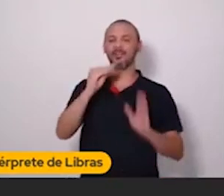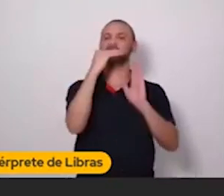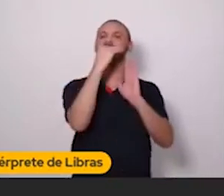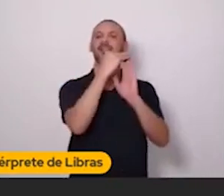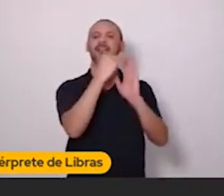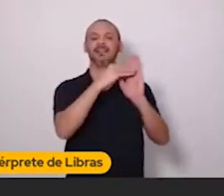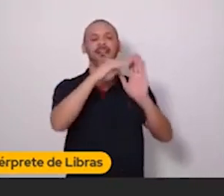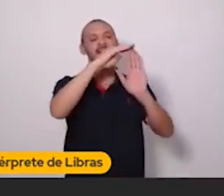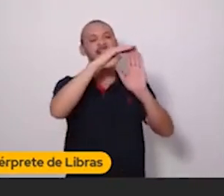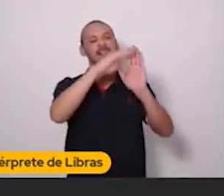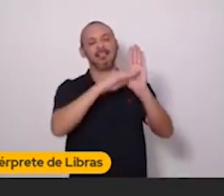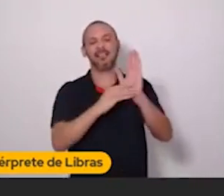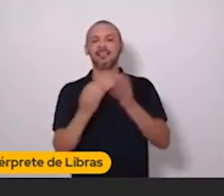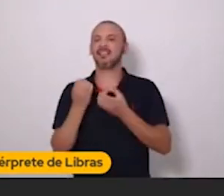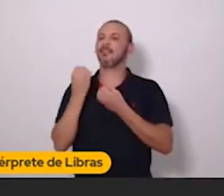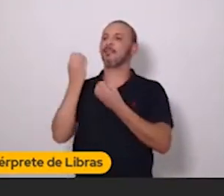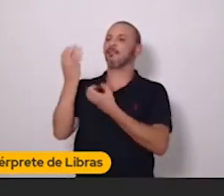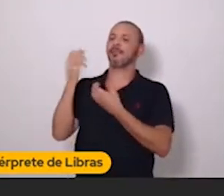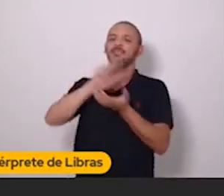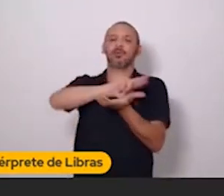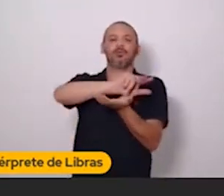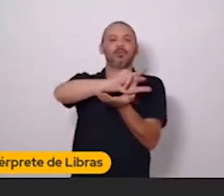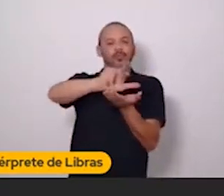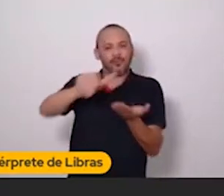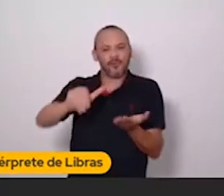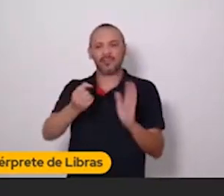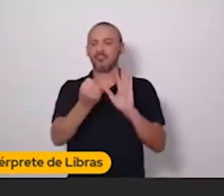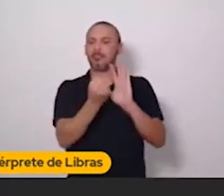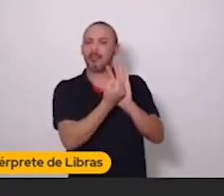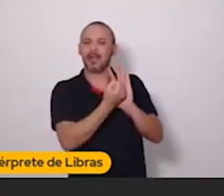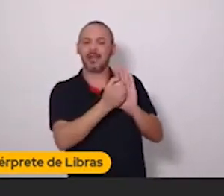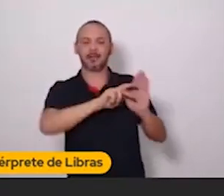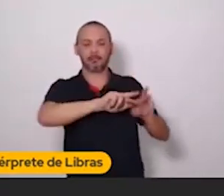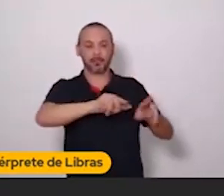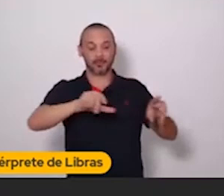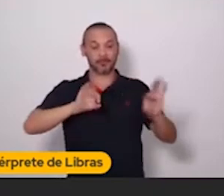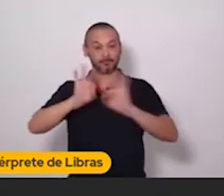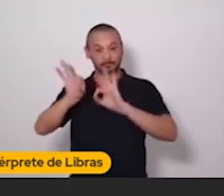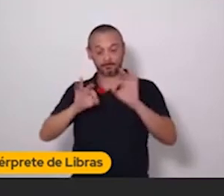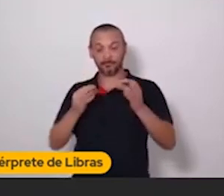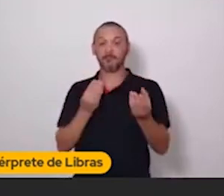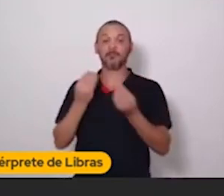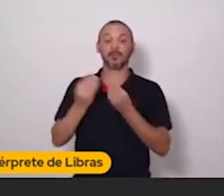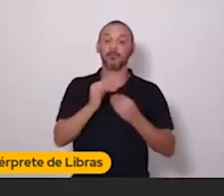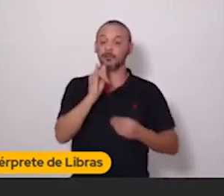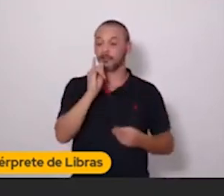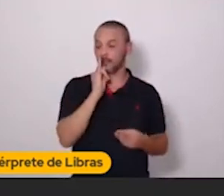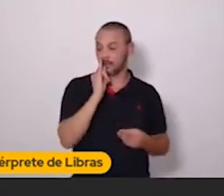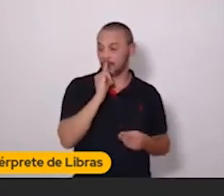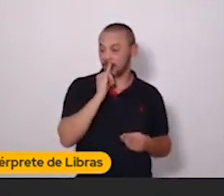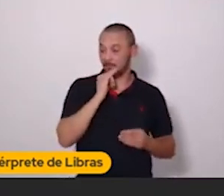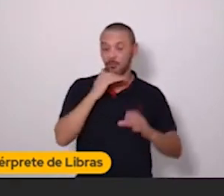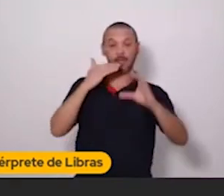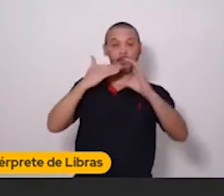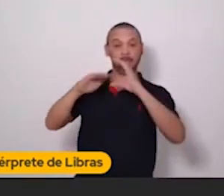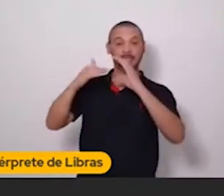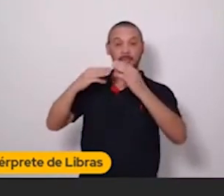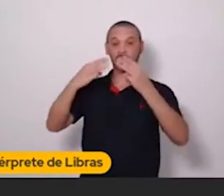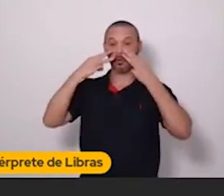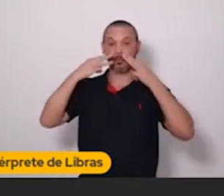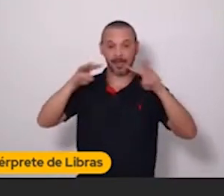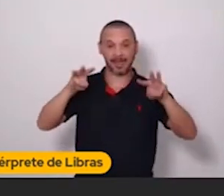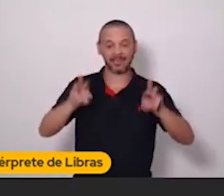VIP. Informações extras, confidenciais sobre a marca, sabe? Para como se fosse um email marketing, só que